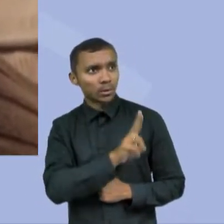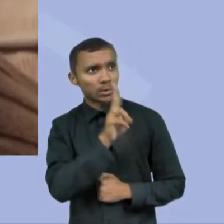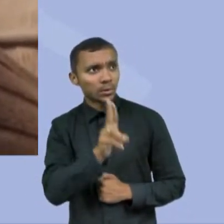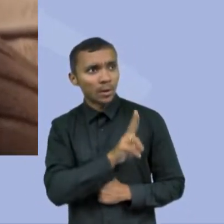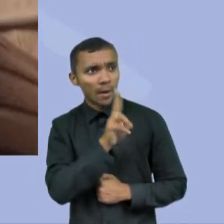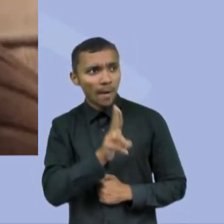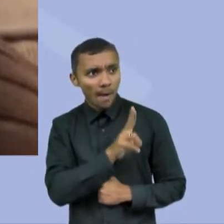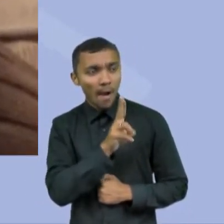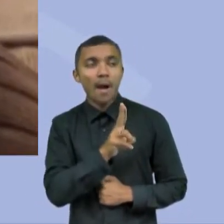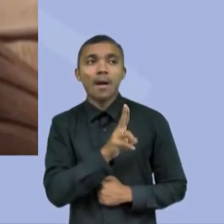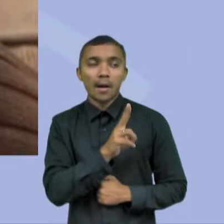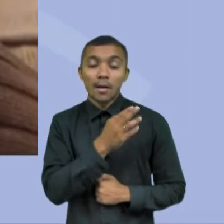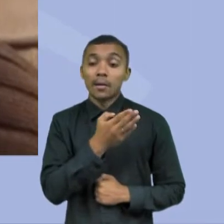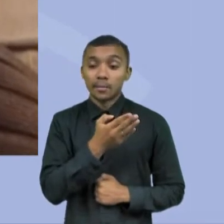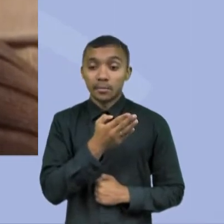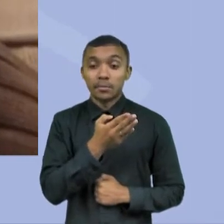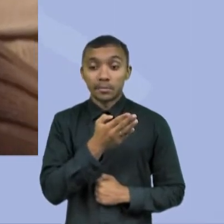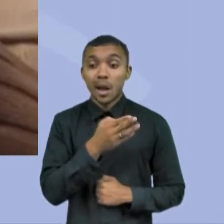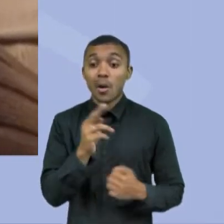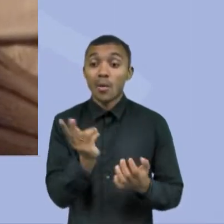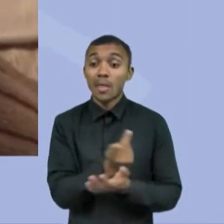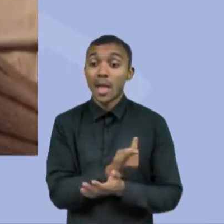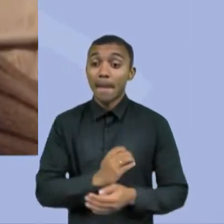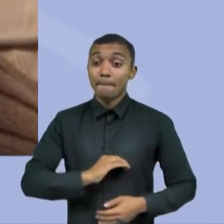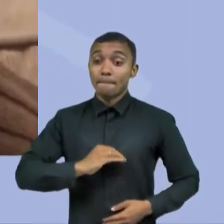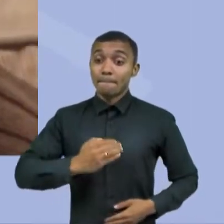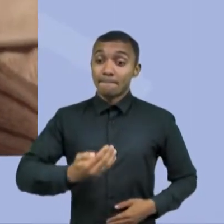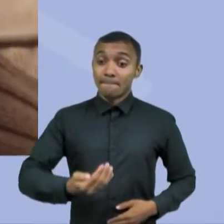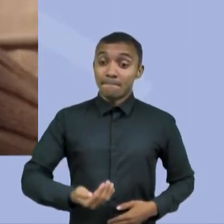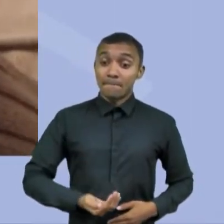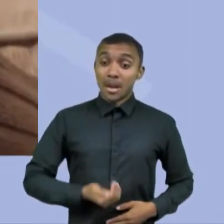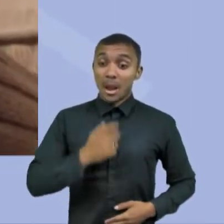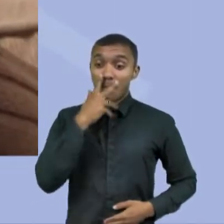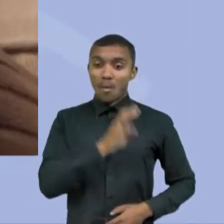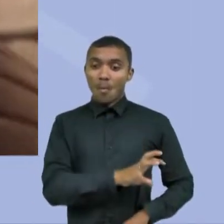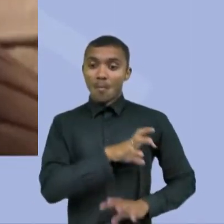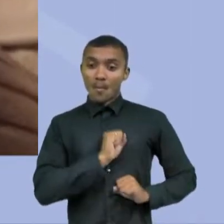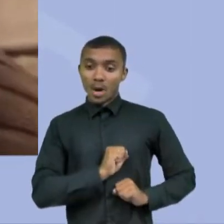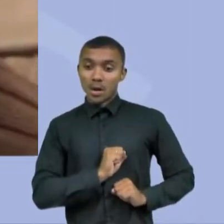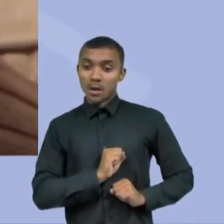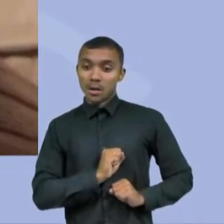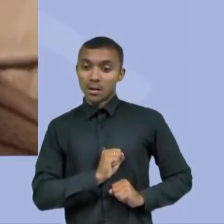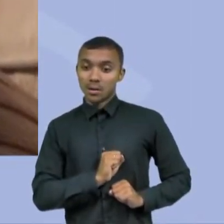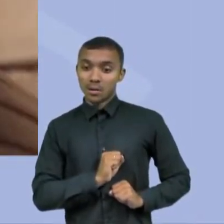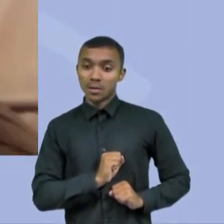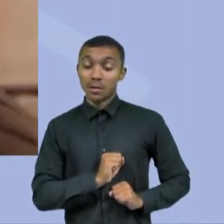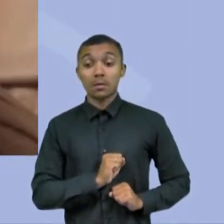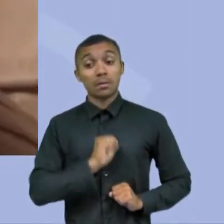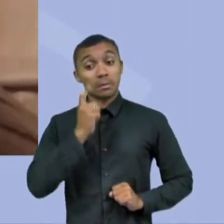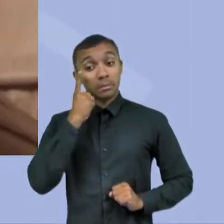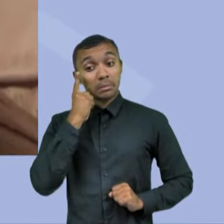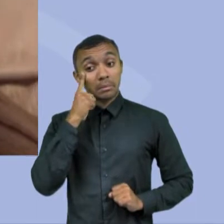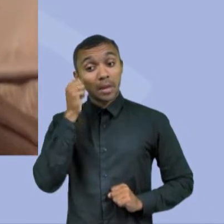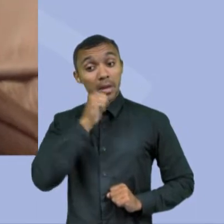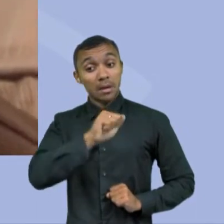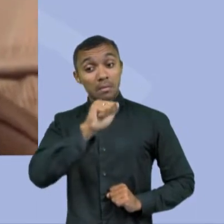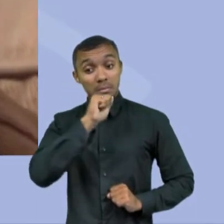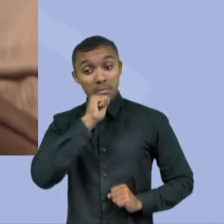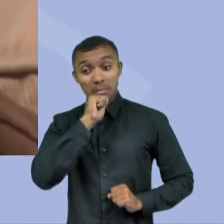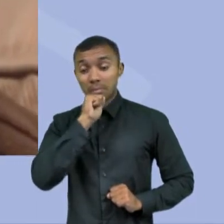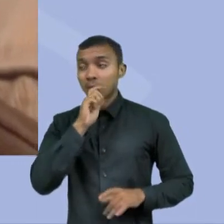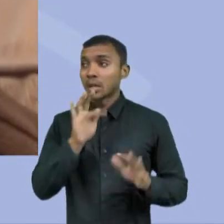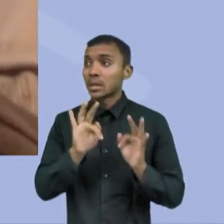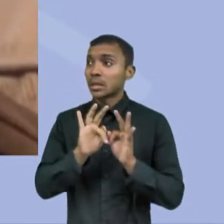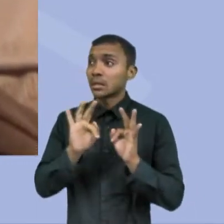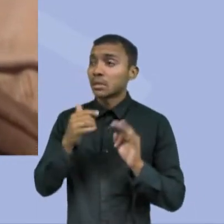está tomando, passa para a circulação fetal. Ou seja, numa mãe, a caipirinha não vai causar